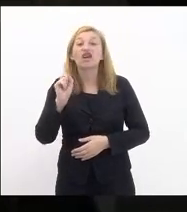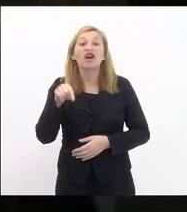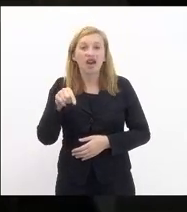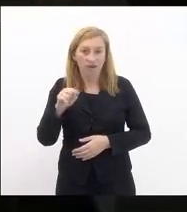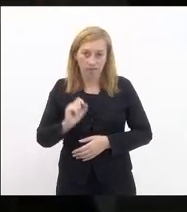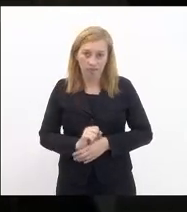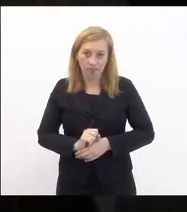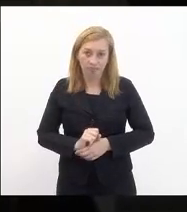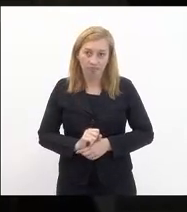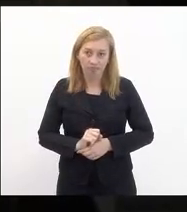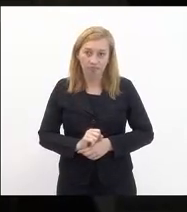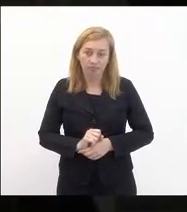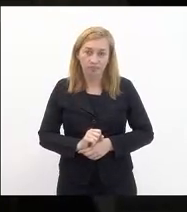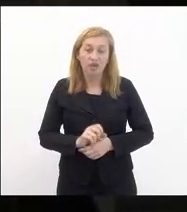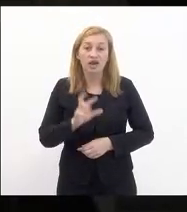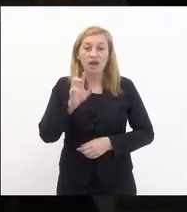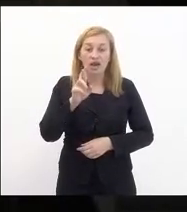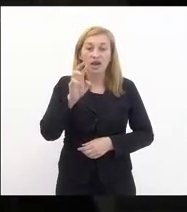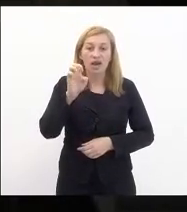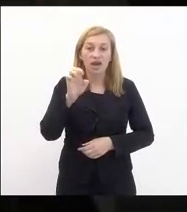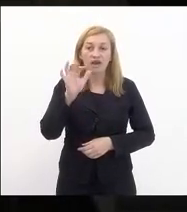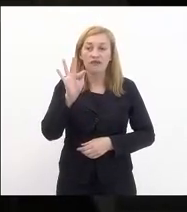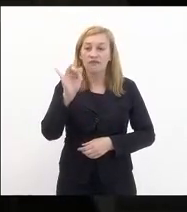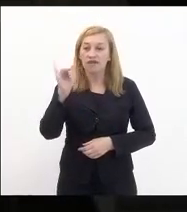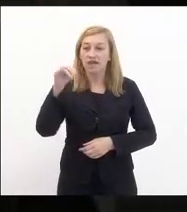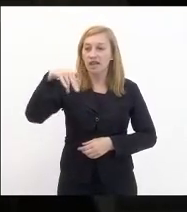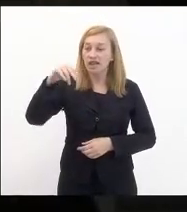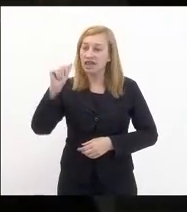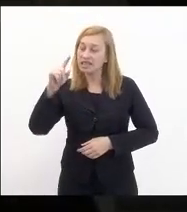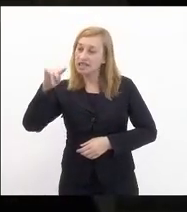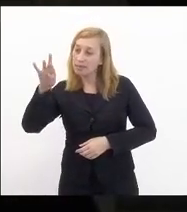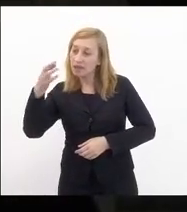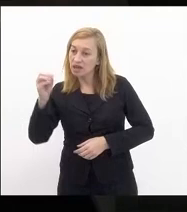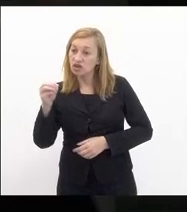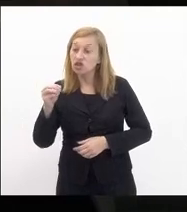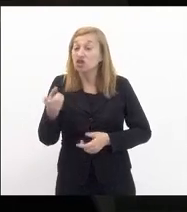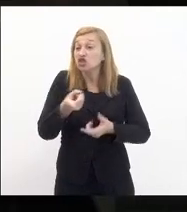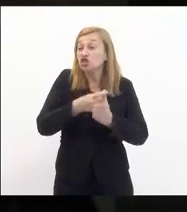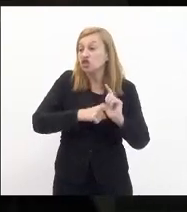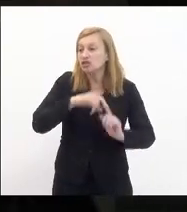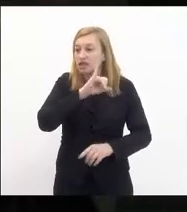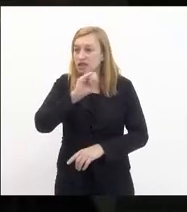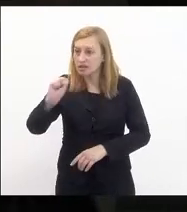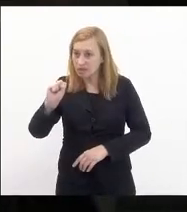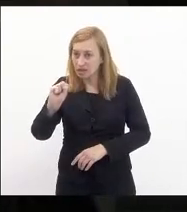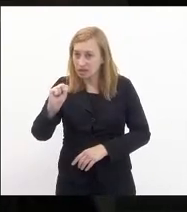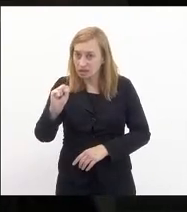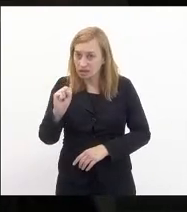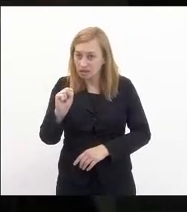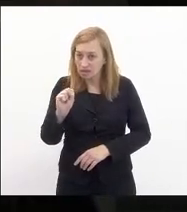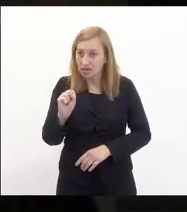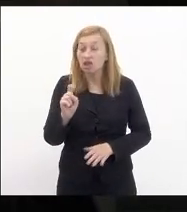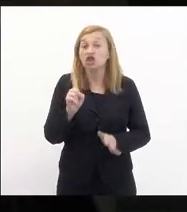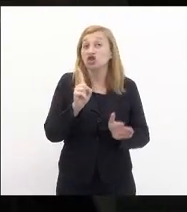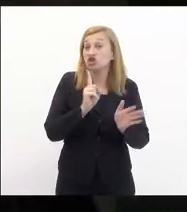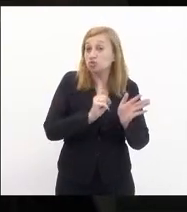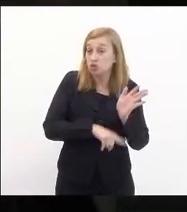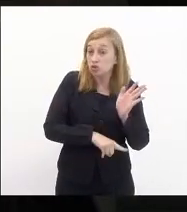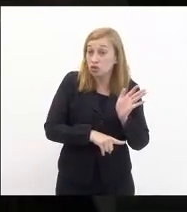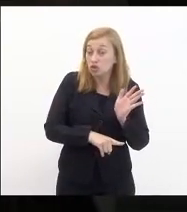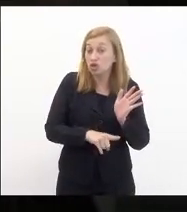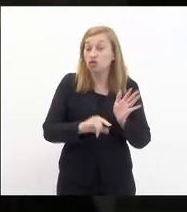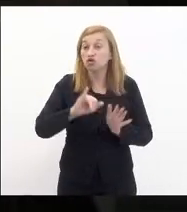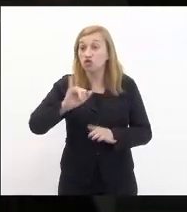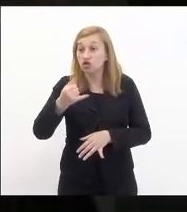é um refinanciamento de dívidas de ICMS com redução de